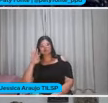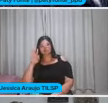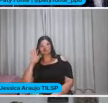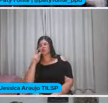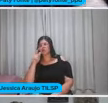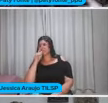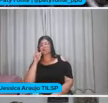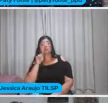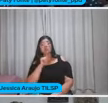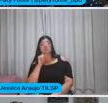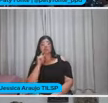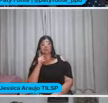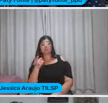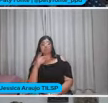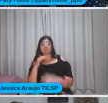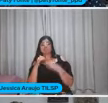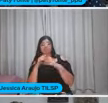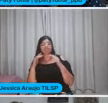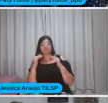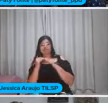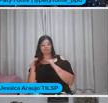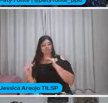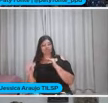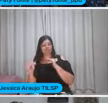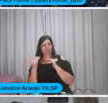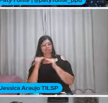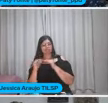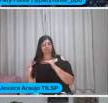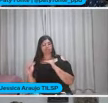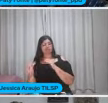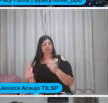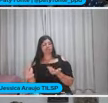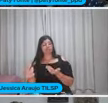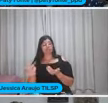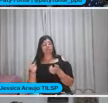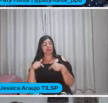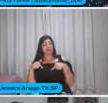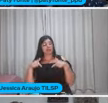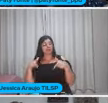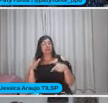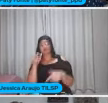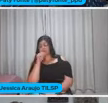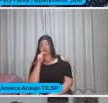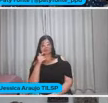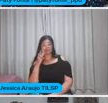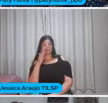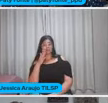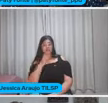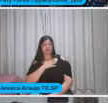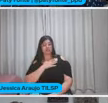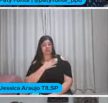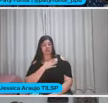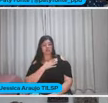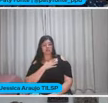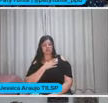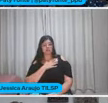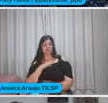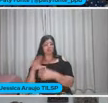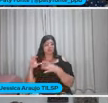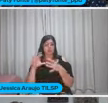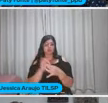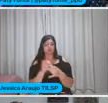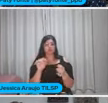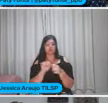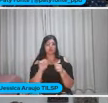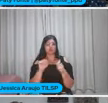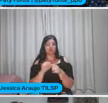Aí fica uma coisa Meio incoerente, né? Completamente Com a campanha da água Mas no meu contexto Eu não faço